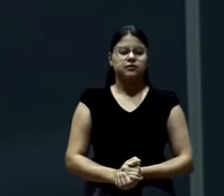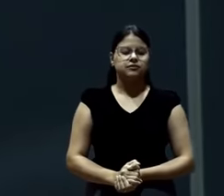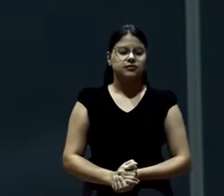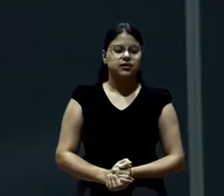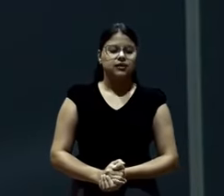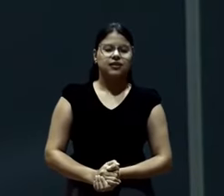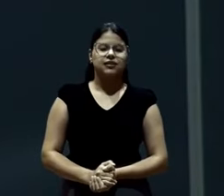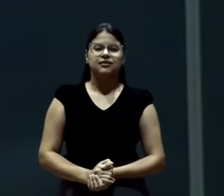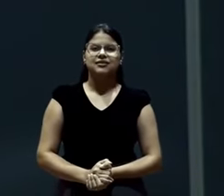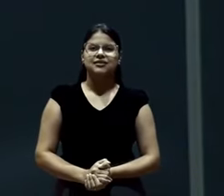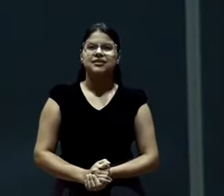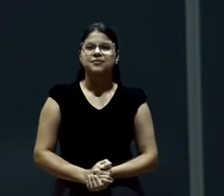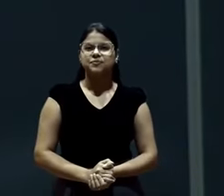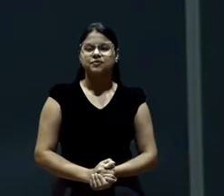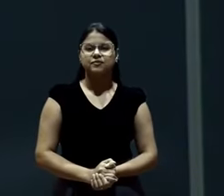Você é meu irmão.